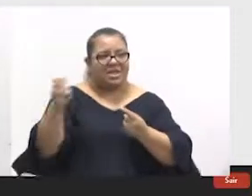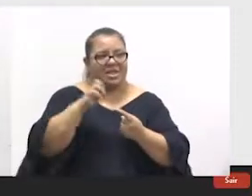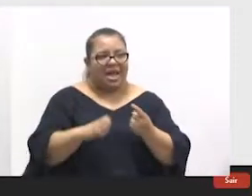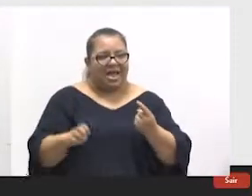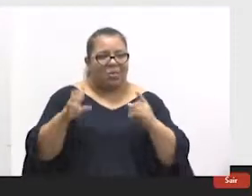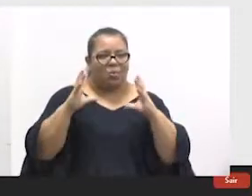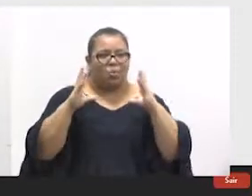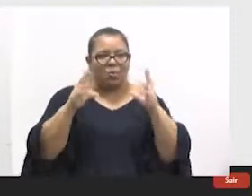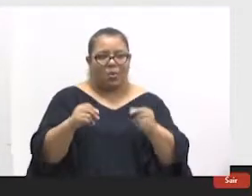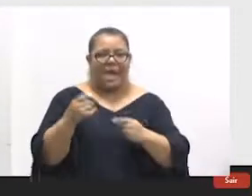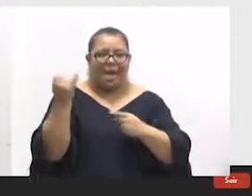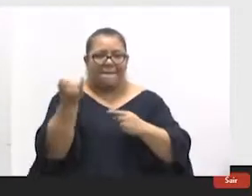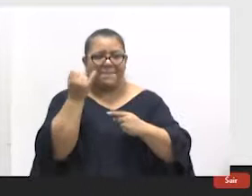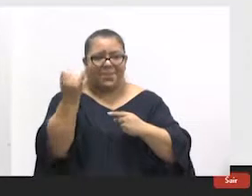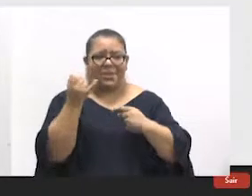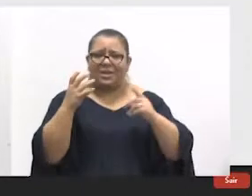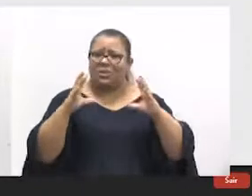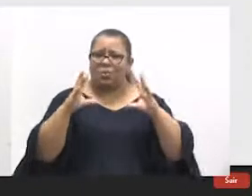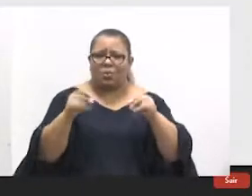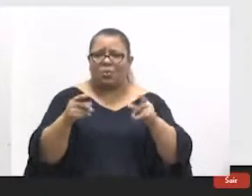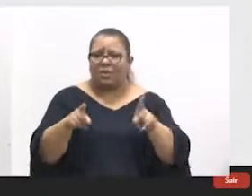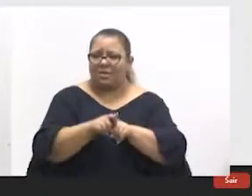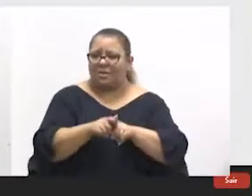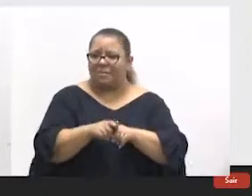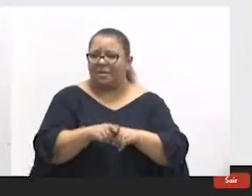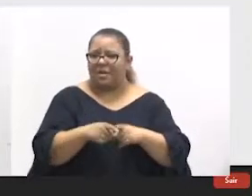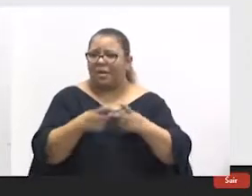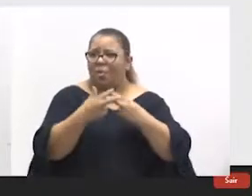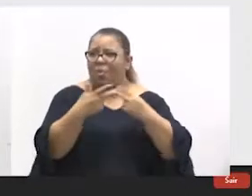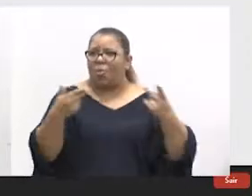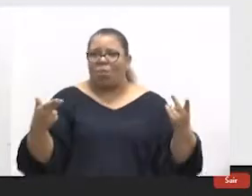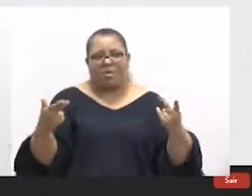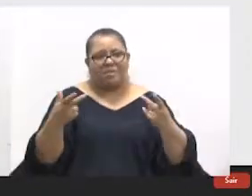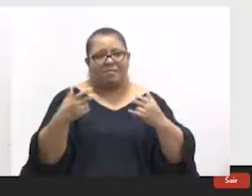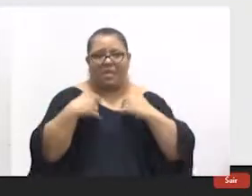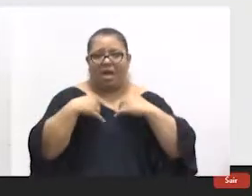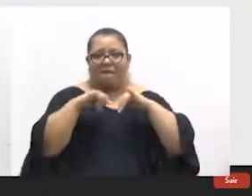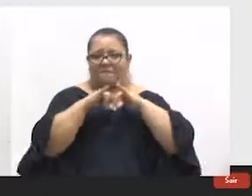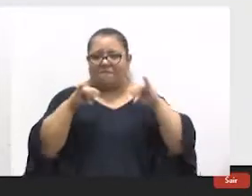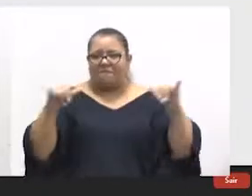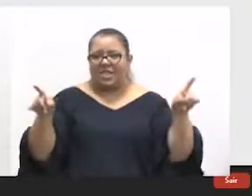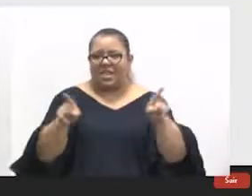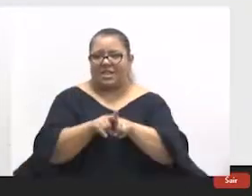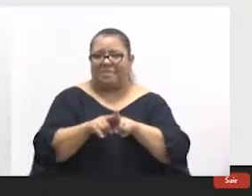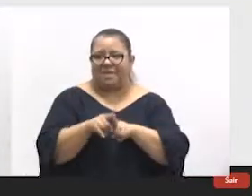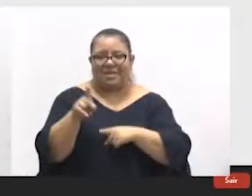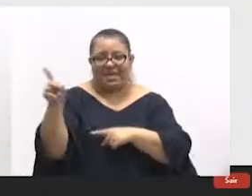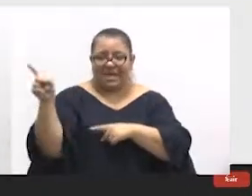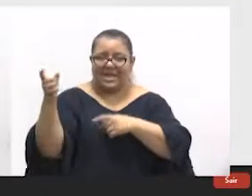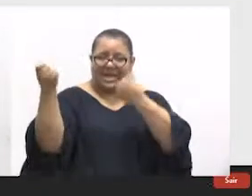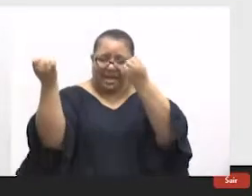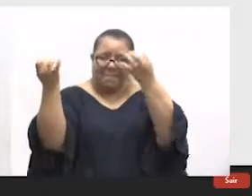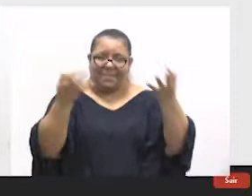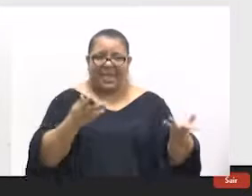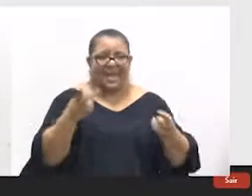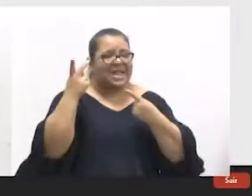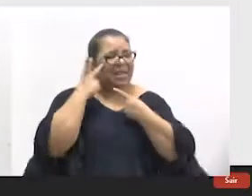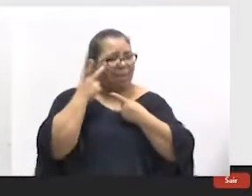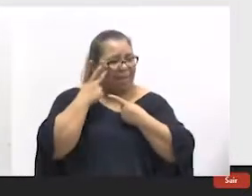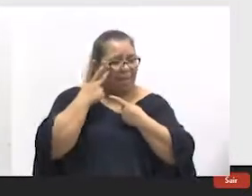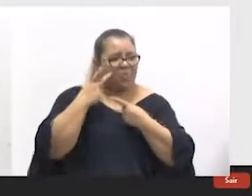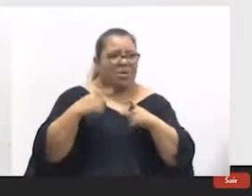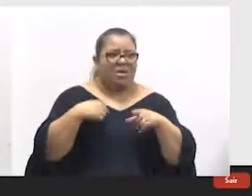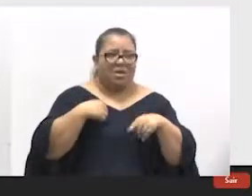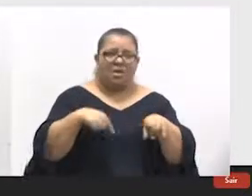né? Que seria fundamental, inclusive, nos outros itens que eu vou falar também, que a Cristina até citou o estado de São Paulo, né?